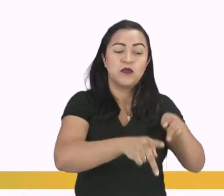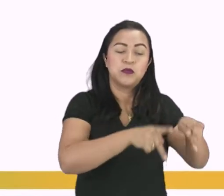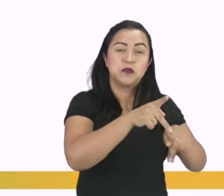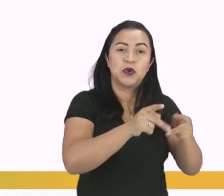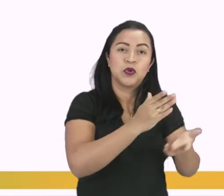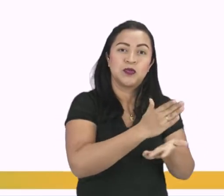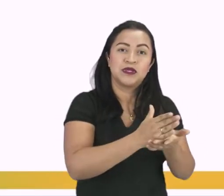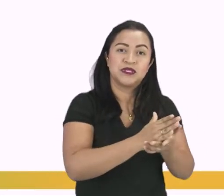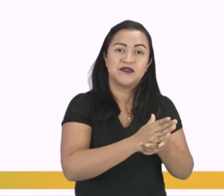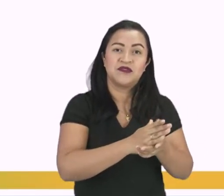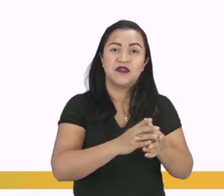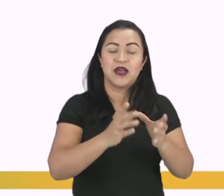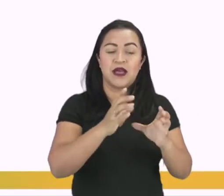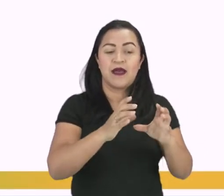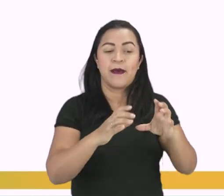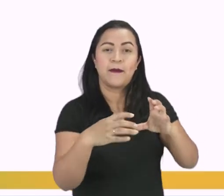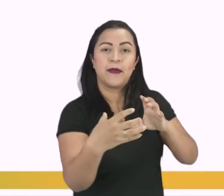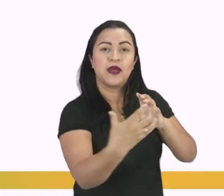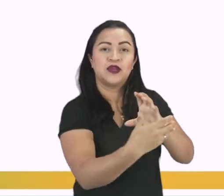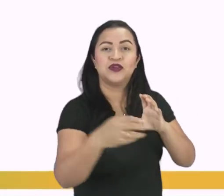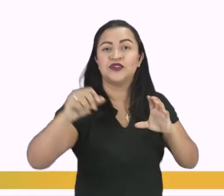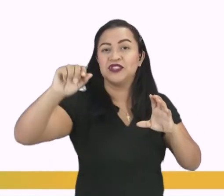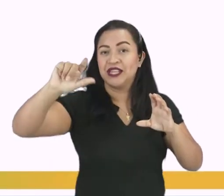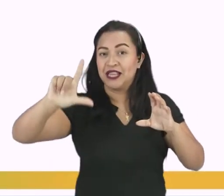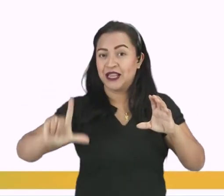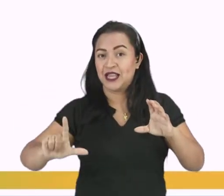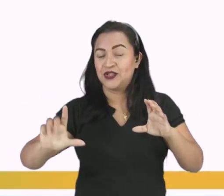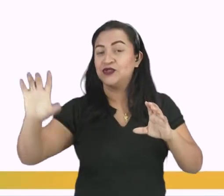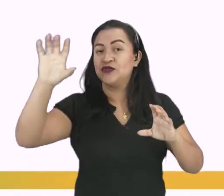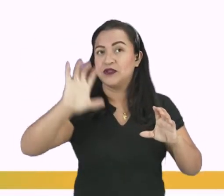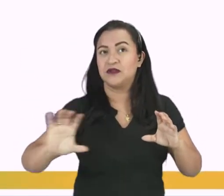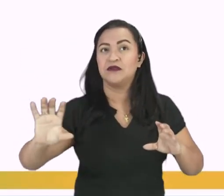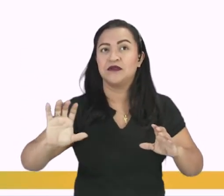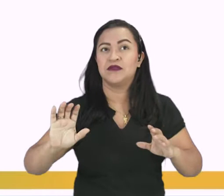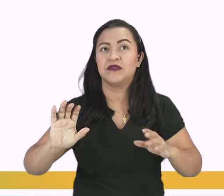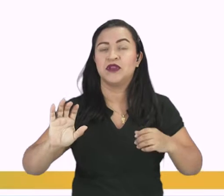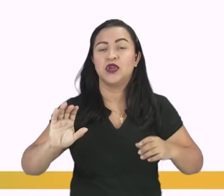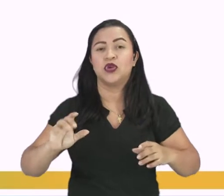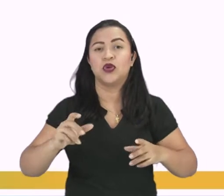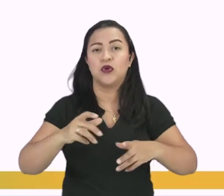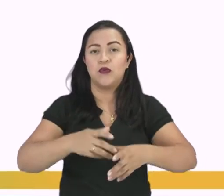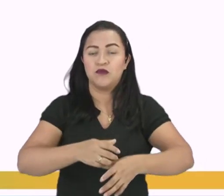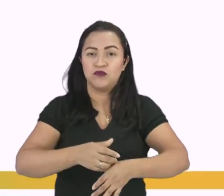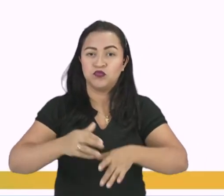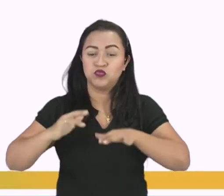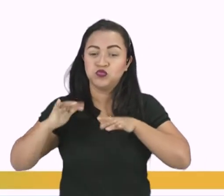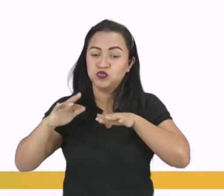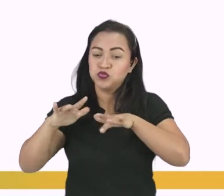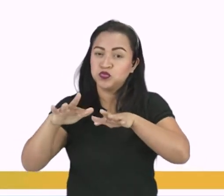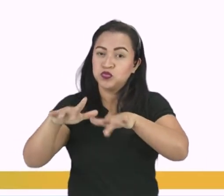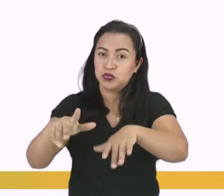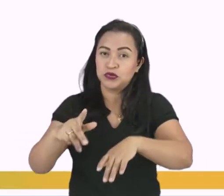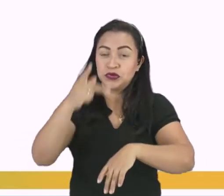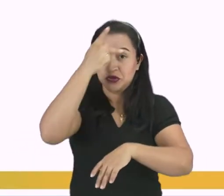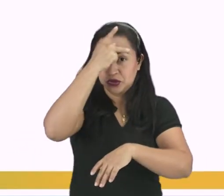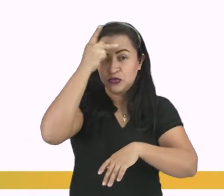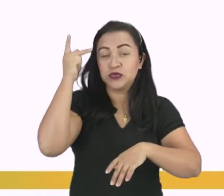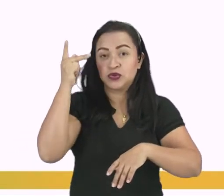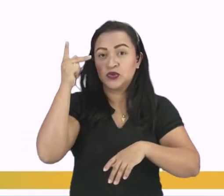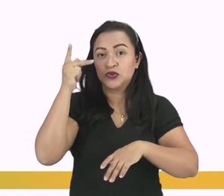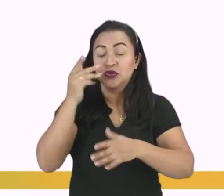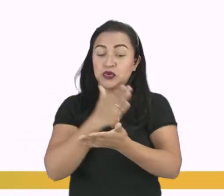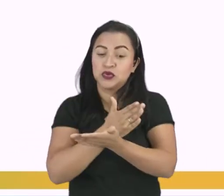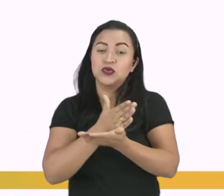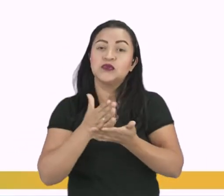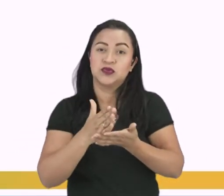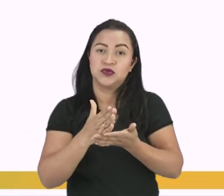território. E com o aumento da população, começaram a incentivar a expansão territorial, ou